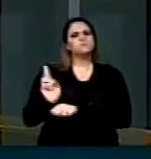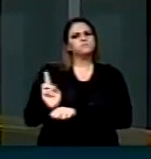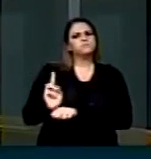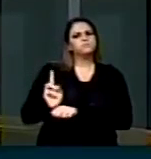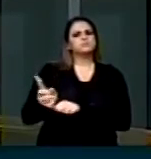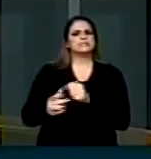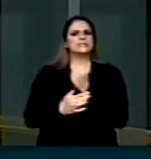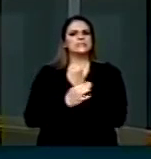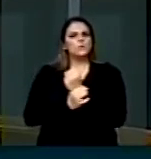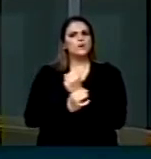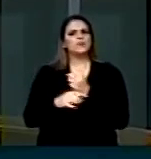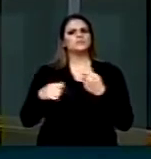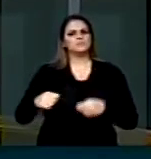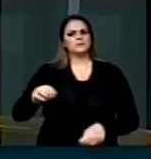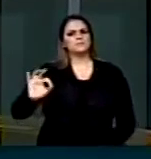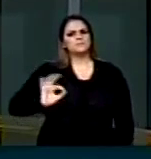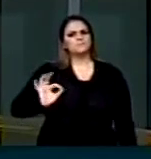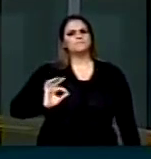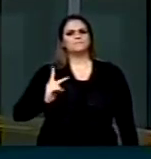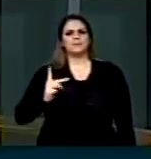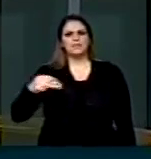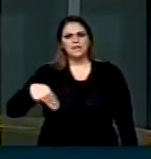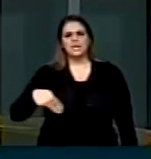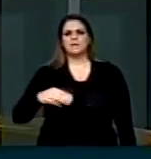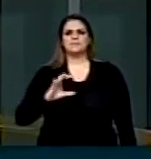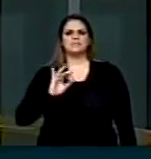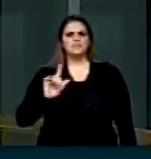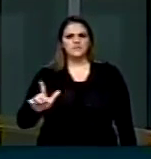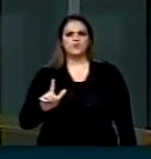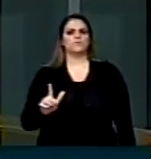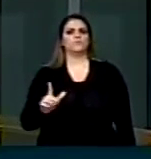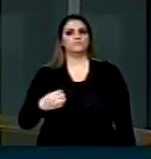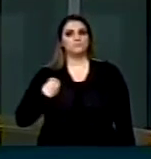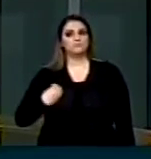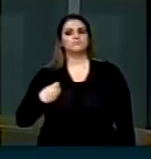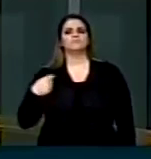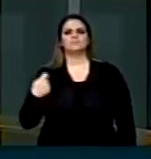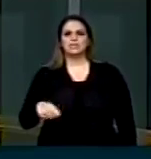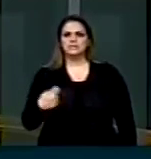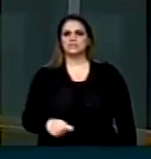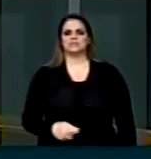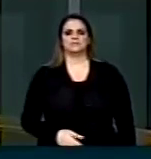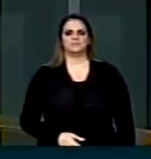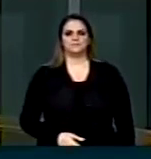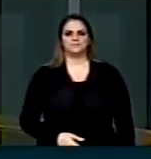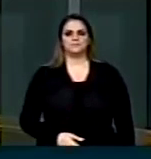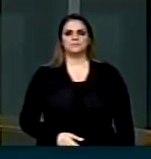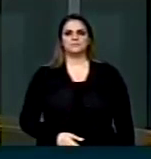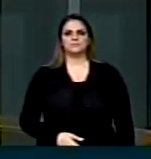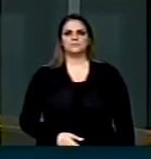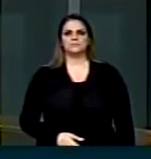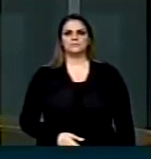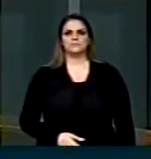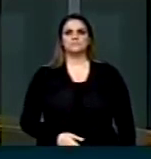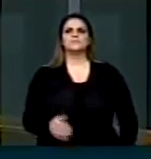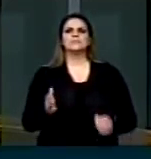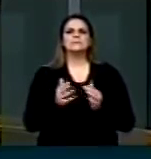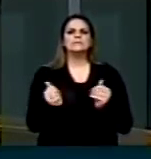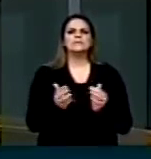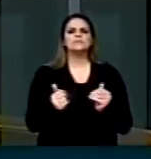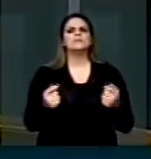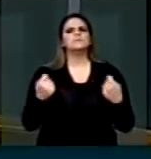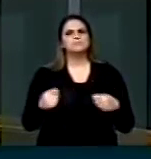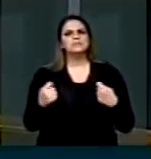com mais policiais militares civis nas ruas. Além do patrulhamento com